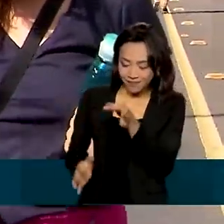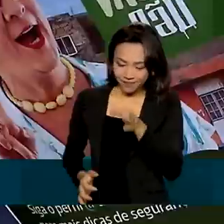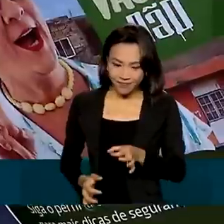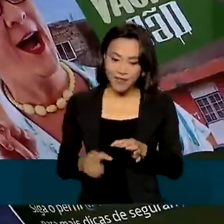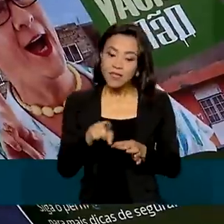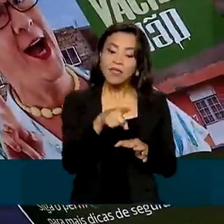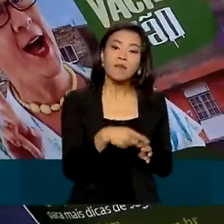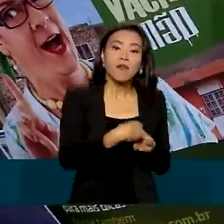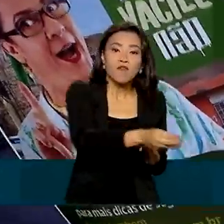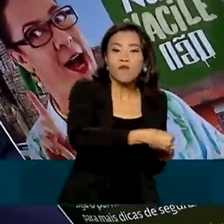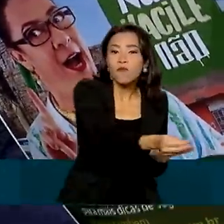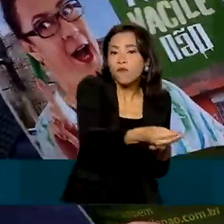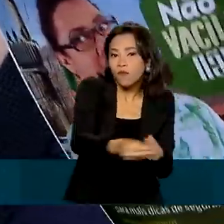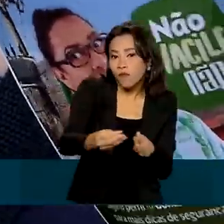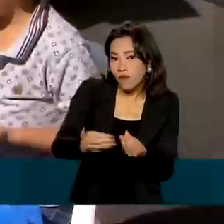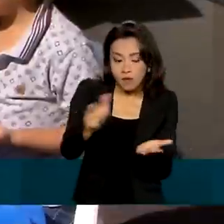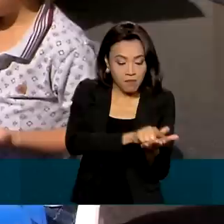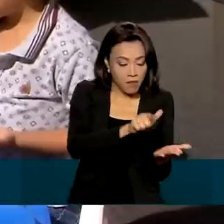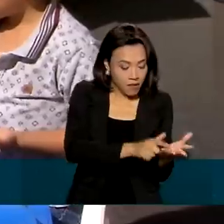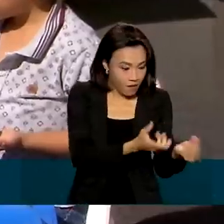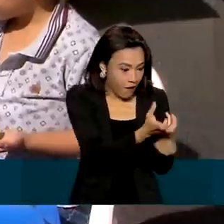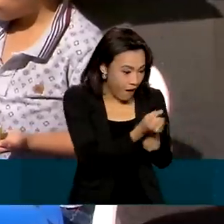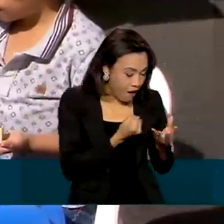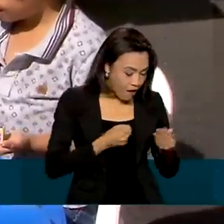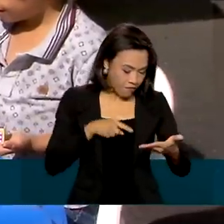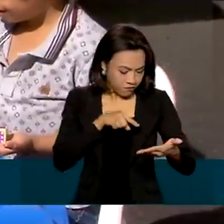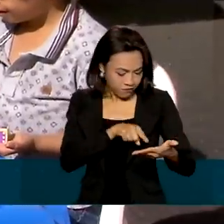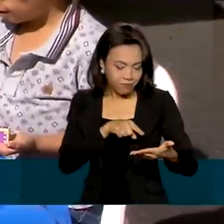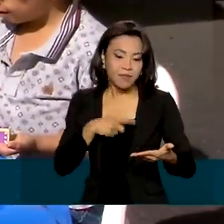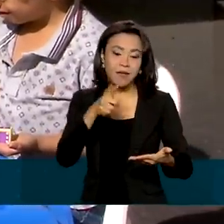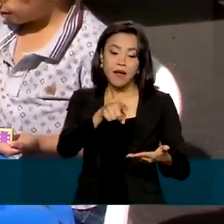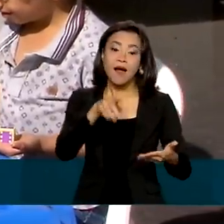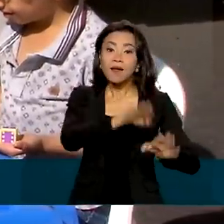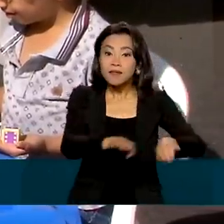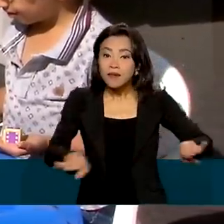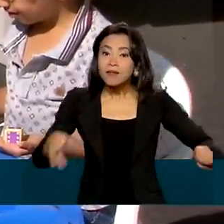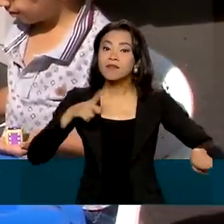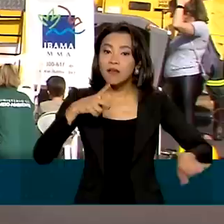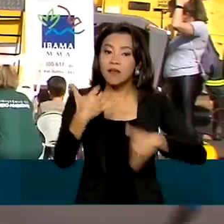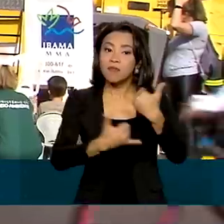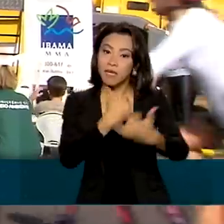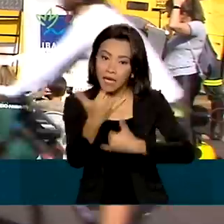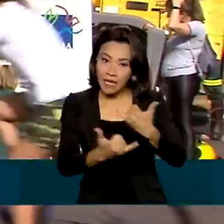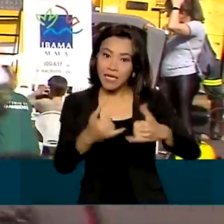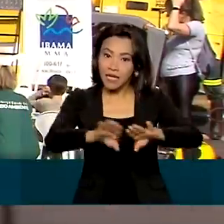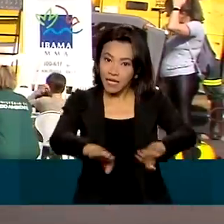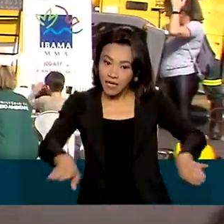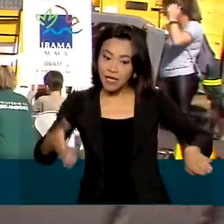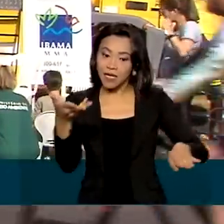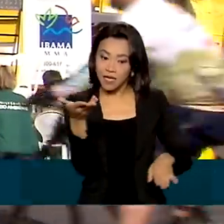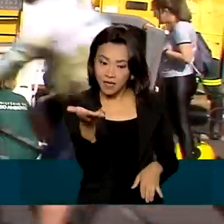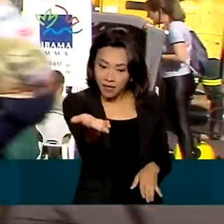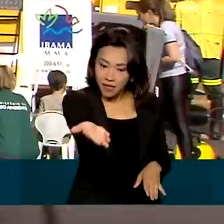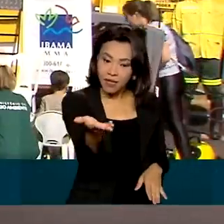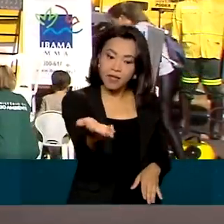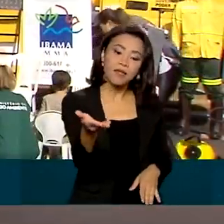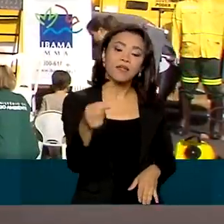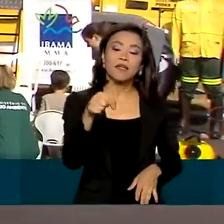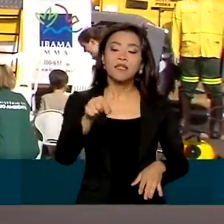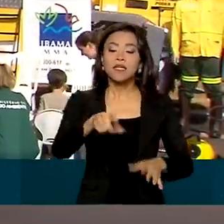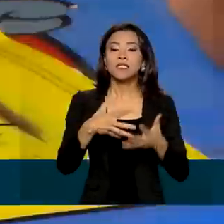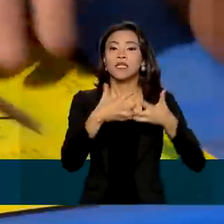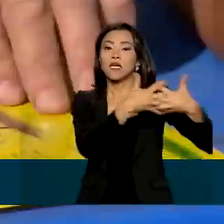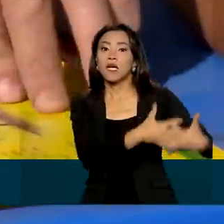folhetos sobre o meio ambiente. As crianças participaram de atividades educativas no caminhão do Centro Nacional de Prevenção